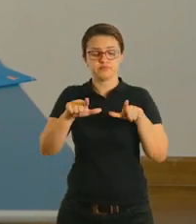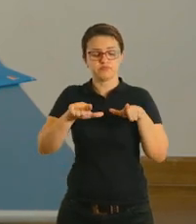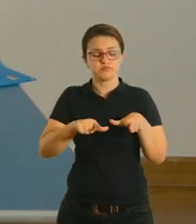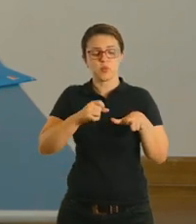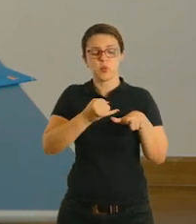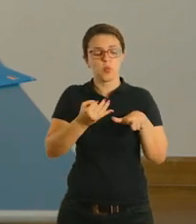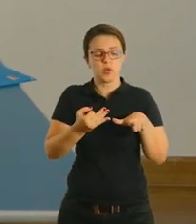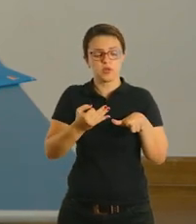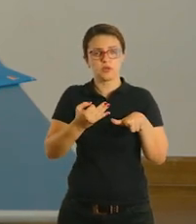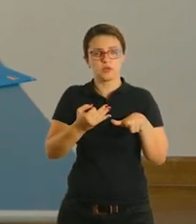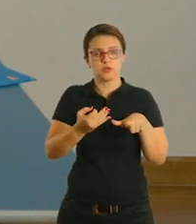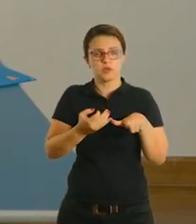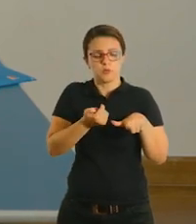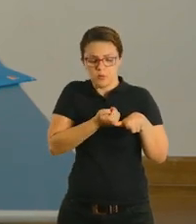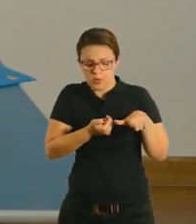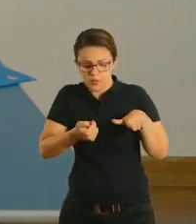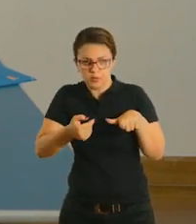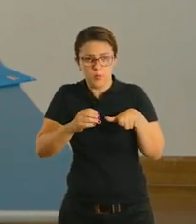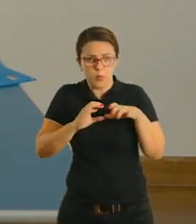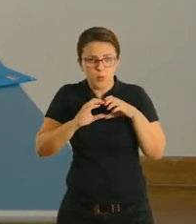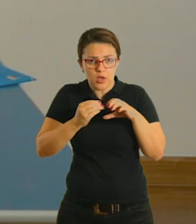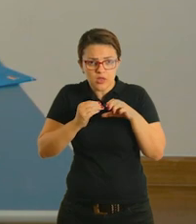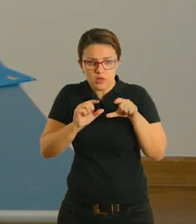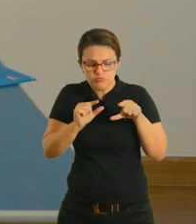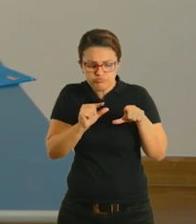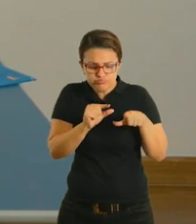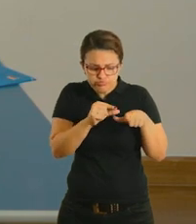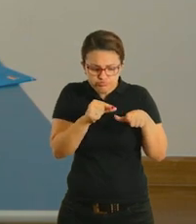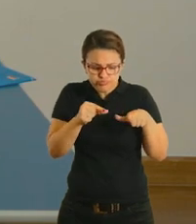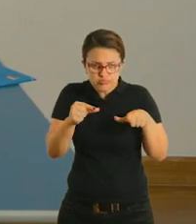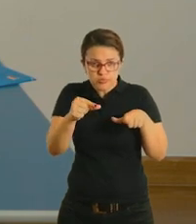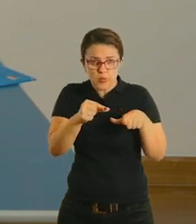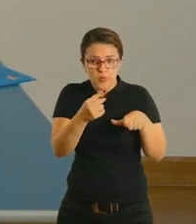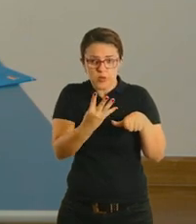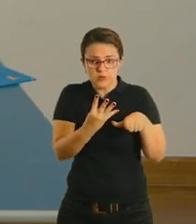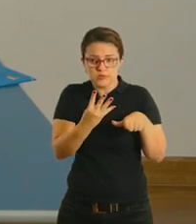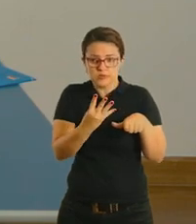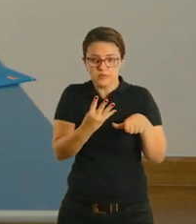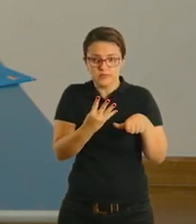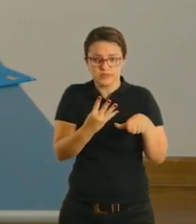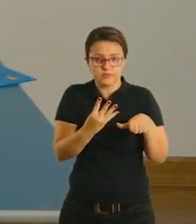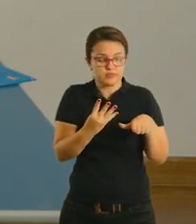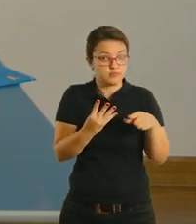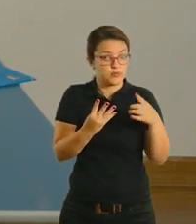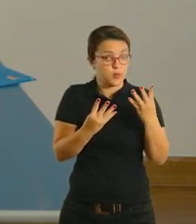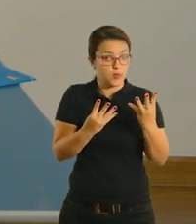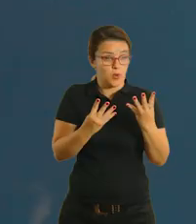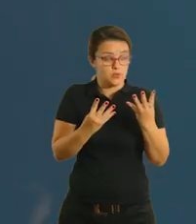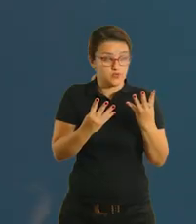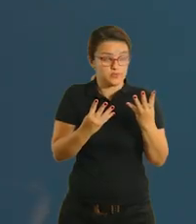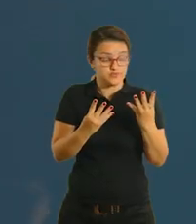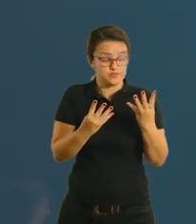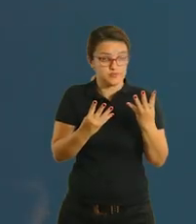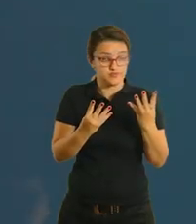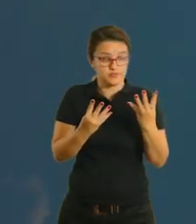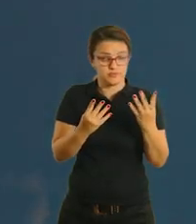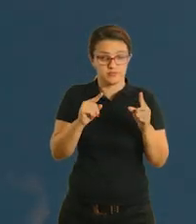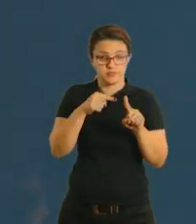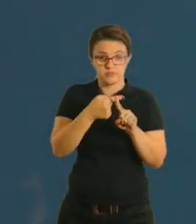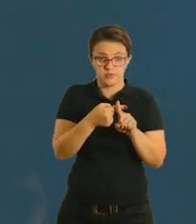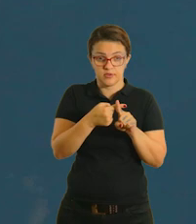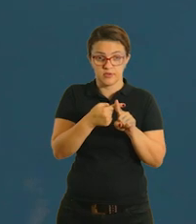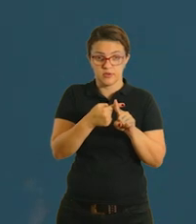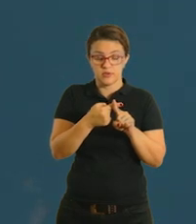Desse lado quantas? Quatro. Então, vamos pegar o número quatro. Você vai fazer junto com a criança. Número quatro.